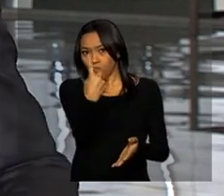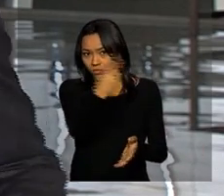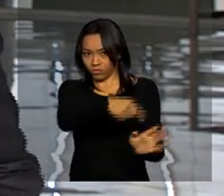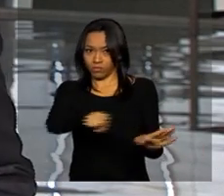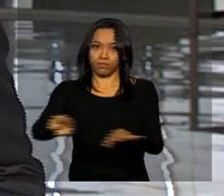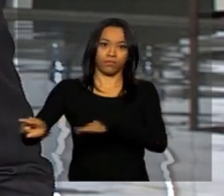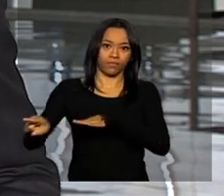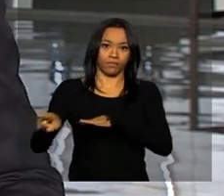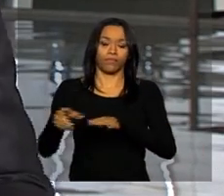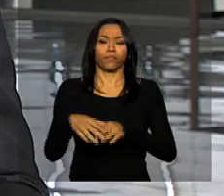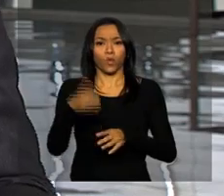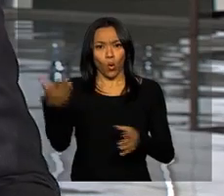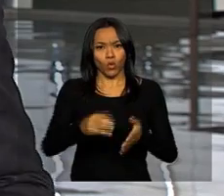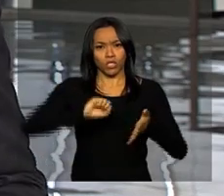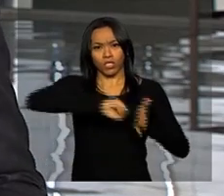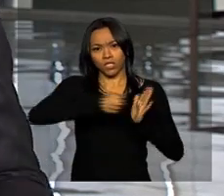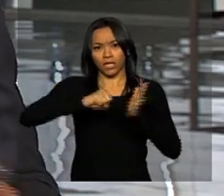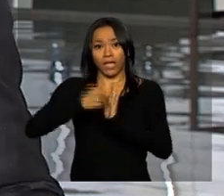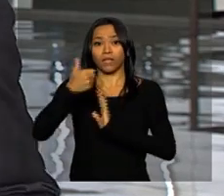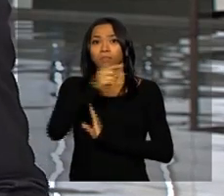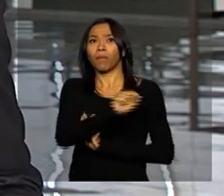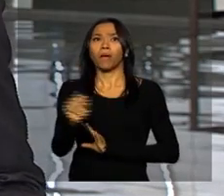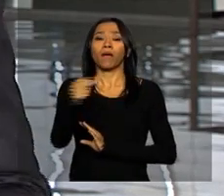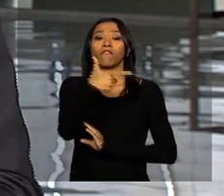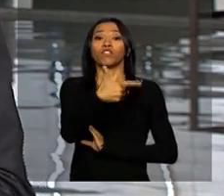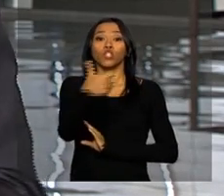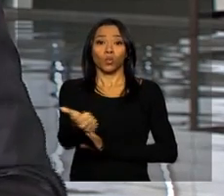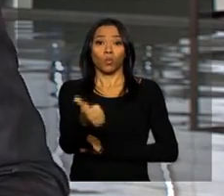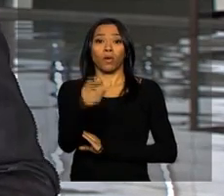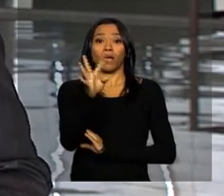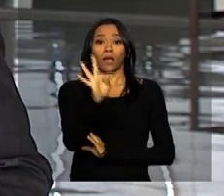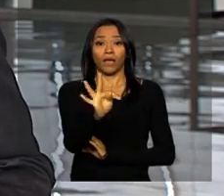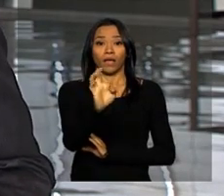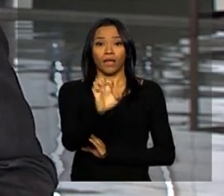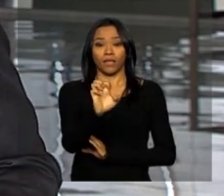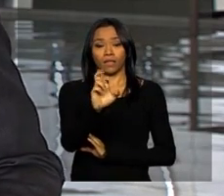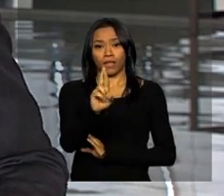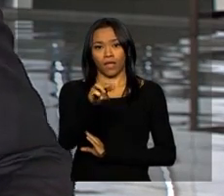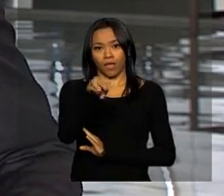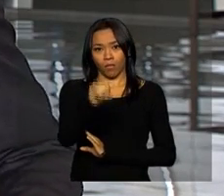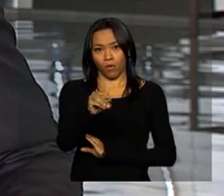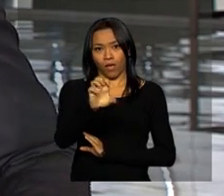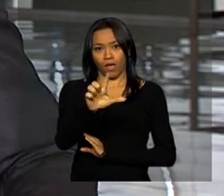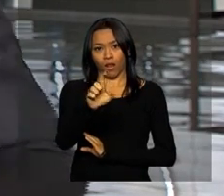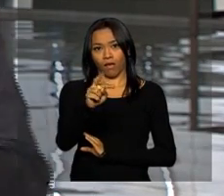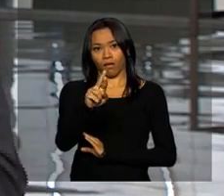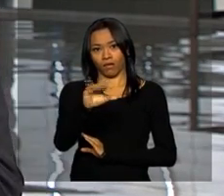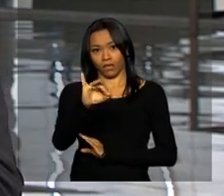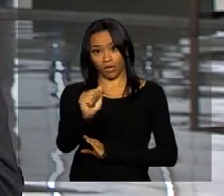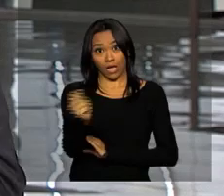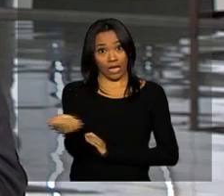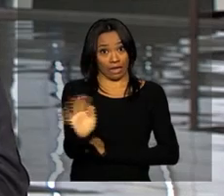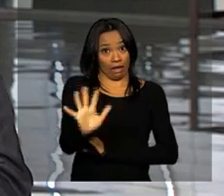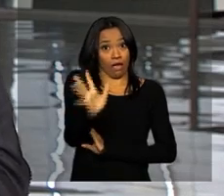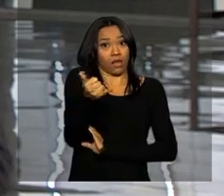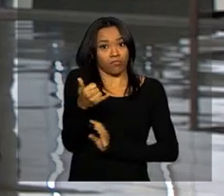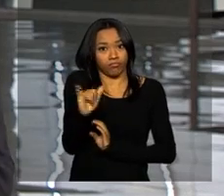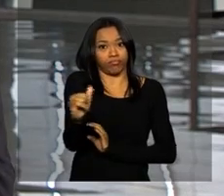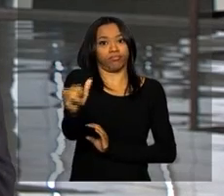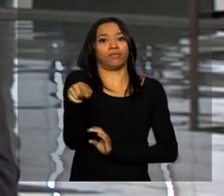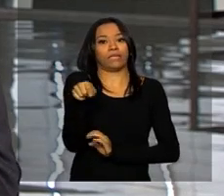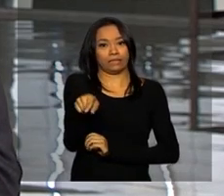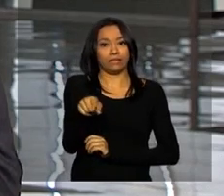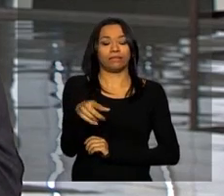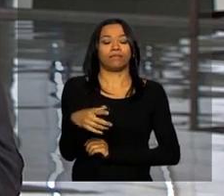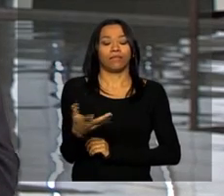Hoje serão desligadas mais 21 usinas termoelétricas, que são usinas que produzem uma energia mais cara. E isso